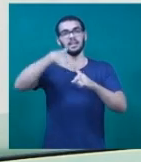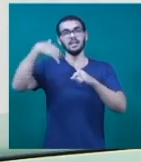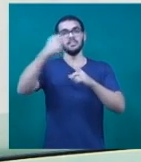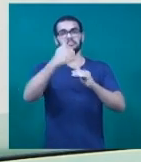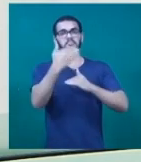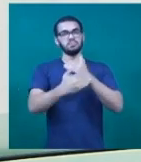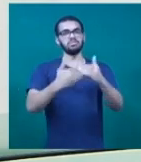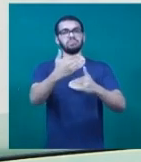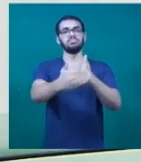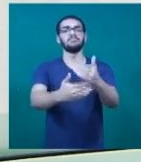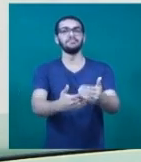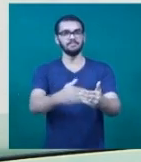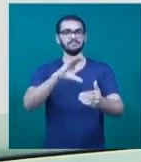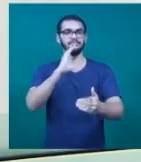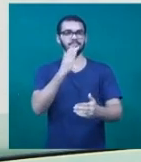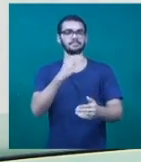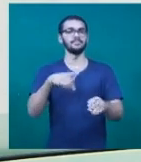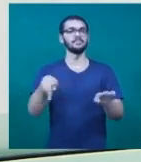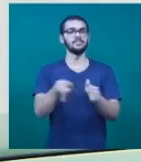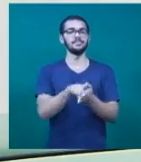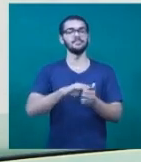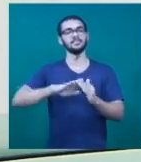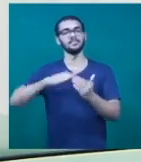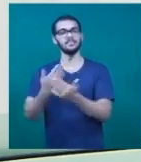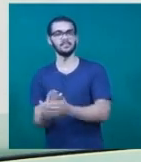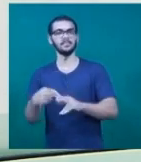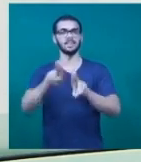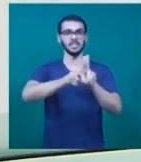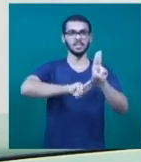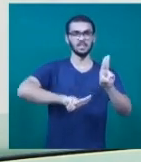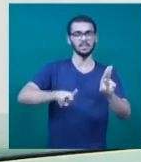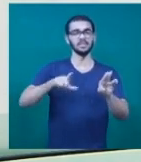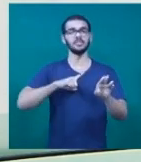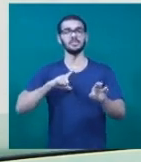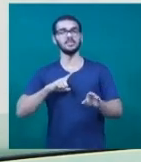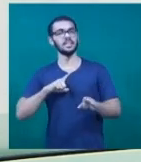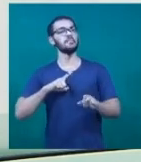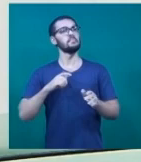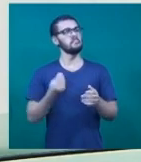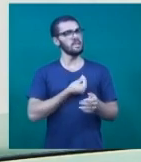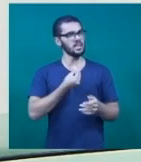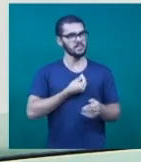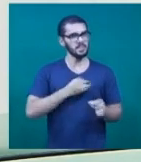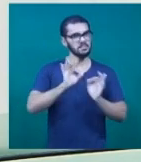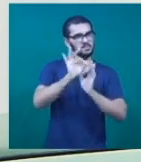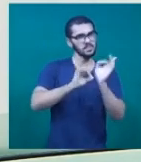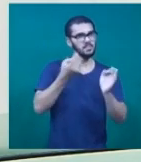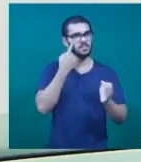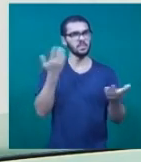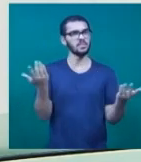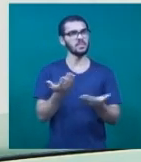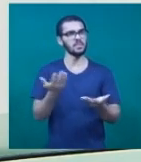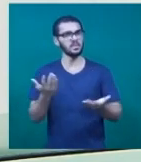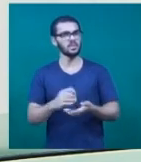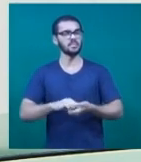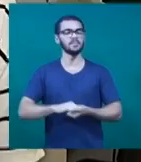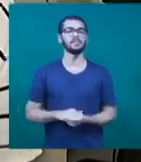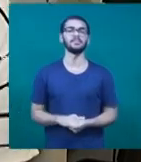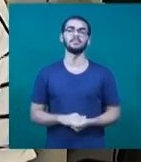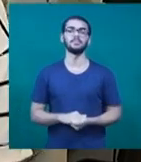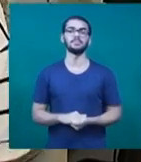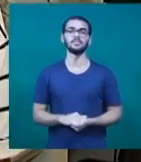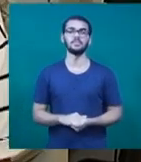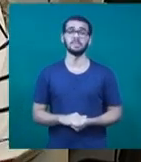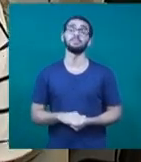Progresso da Ciência vai à escola. A UFO participa ativamente desse projeto. Quem tem mais detalhes é a repórter Daniela Malagoli.